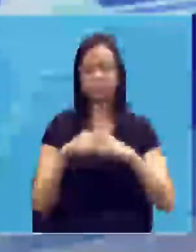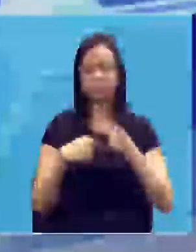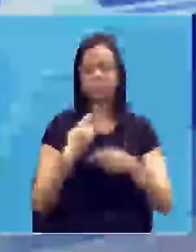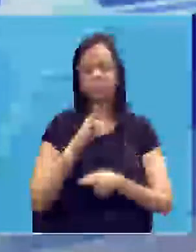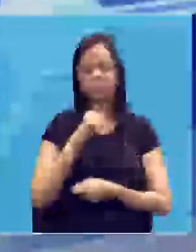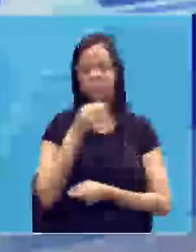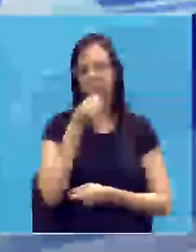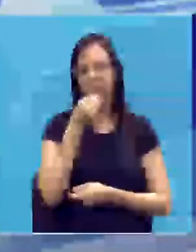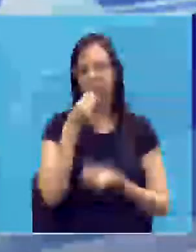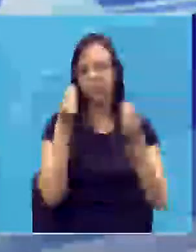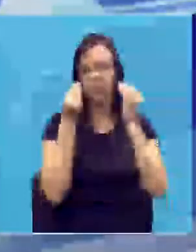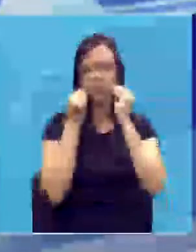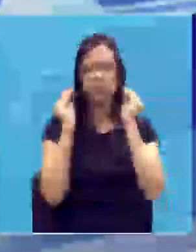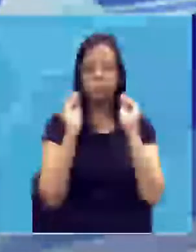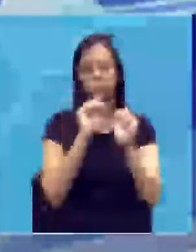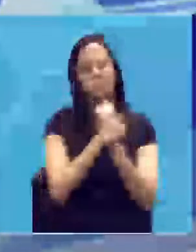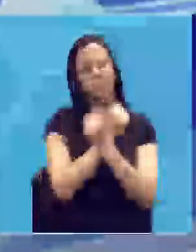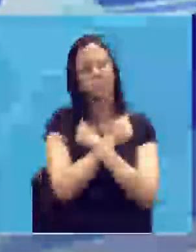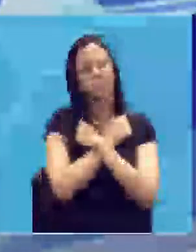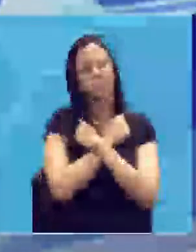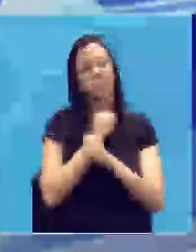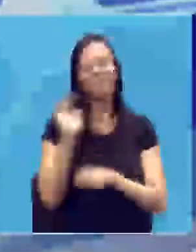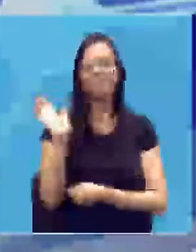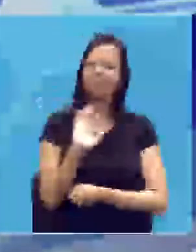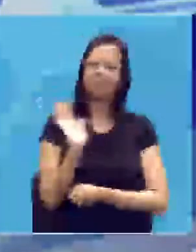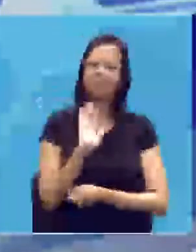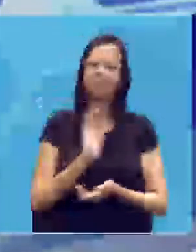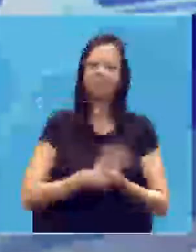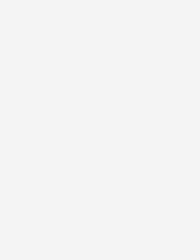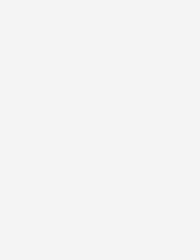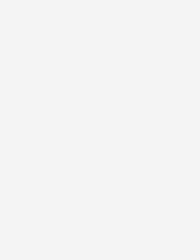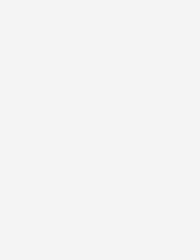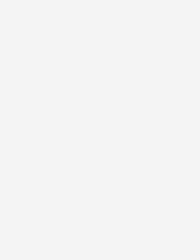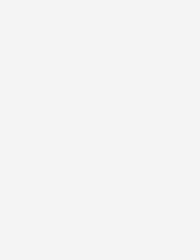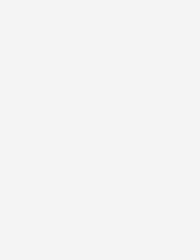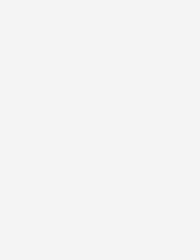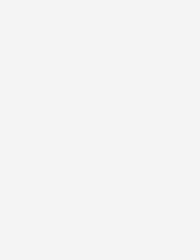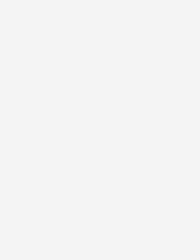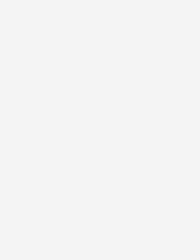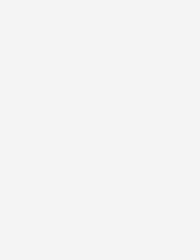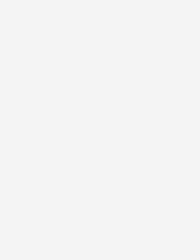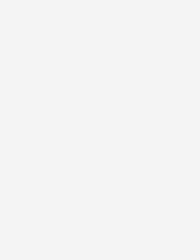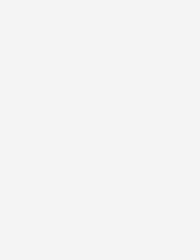oportunidade. Grande beijo, grande abraço, até mais, tchau, tchau. Tchau,